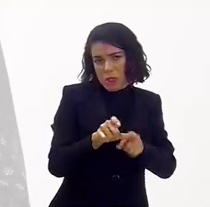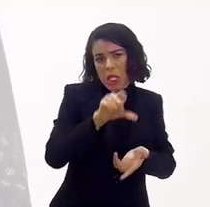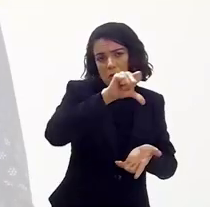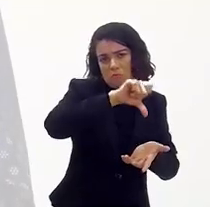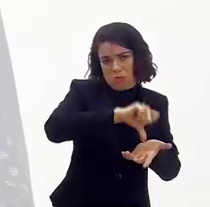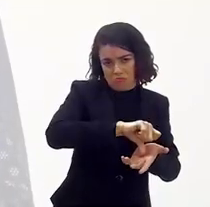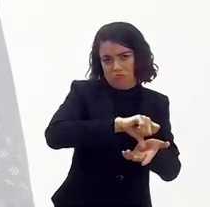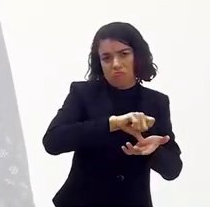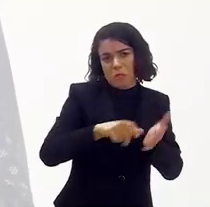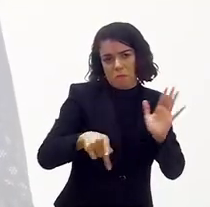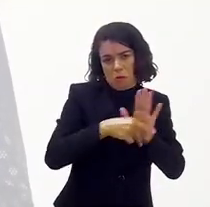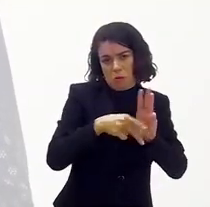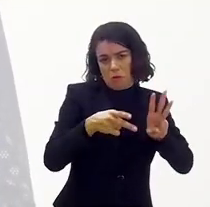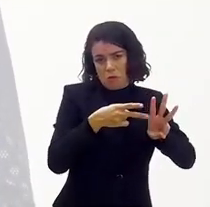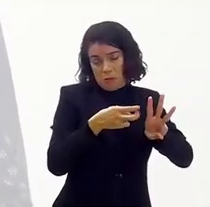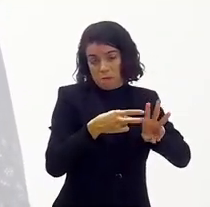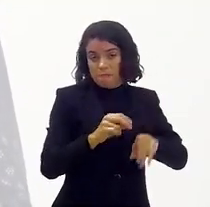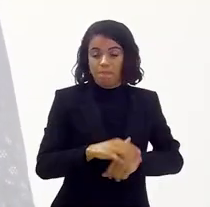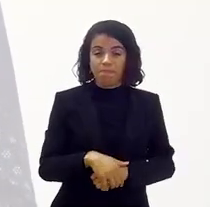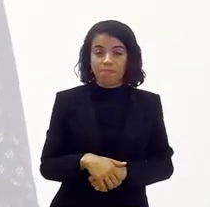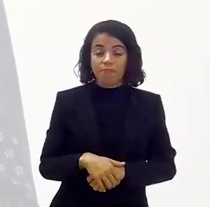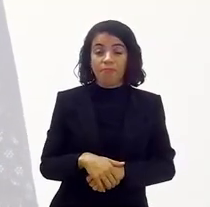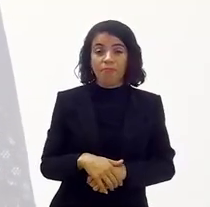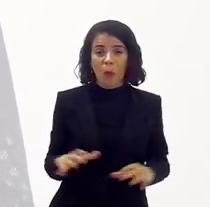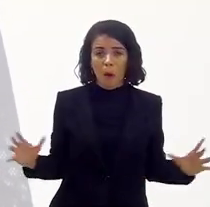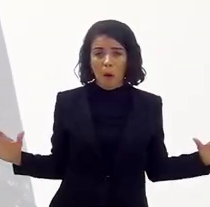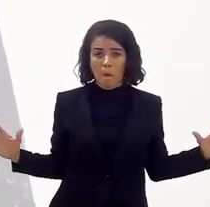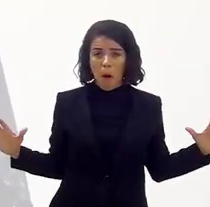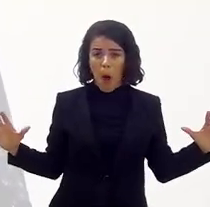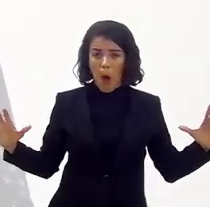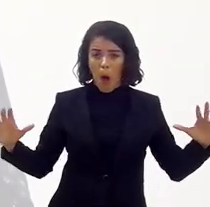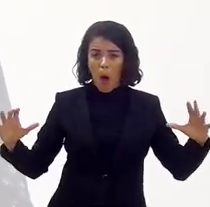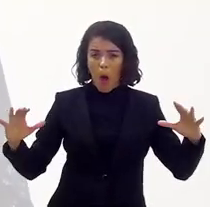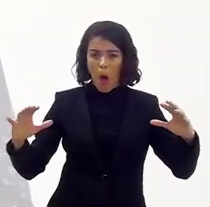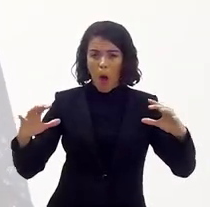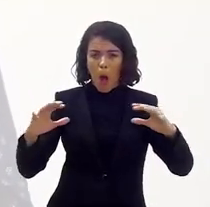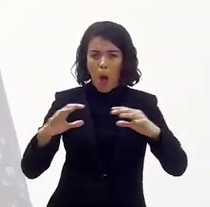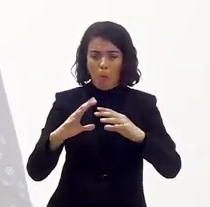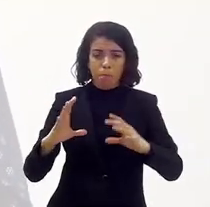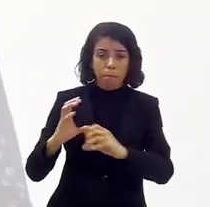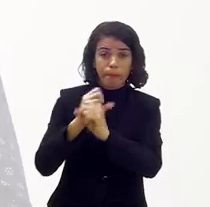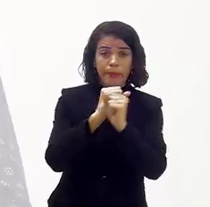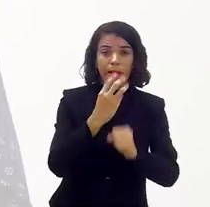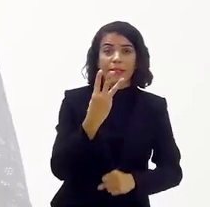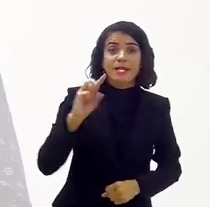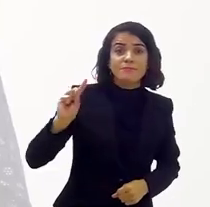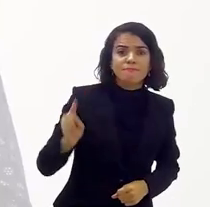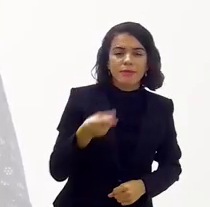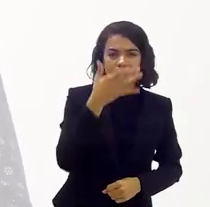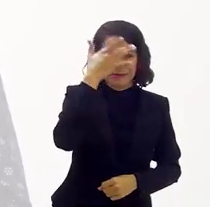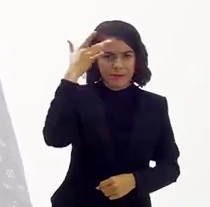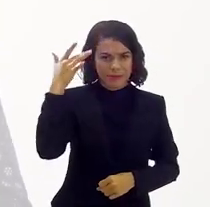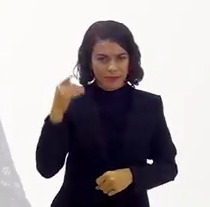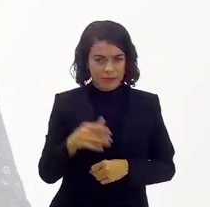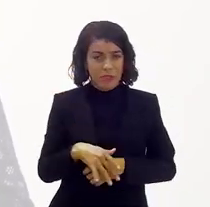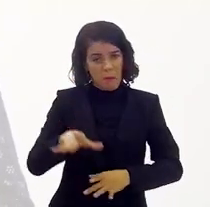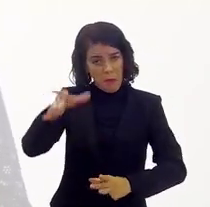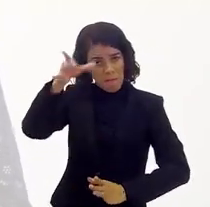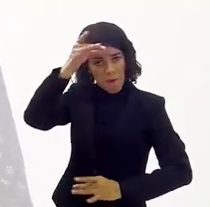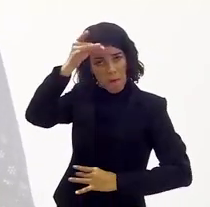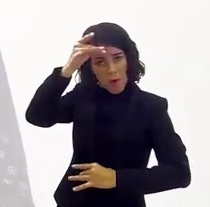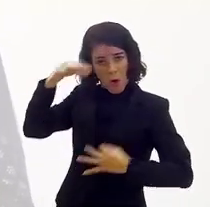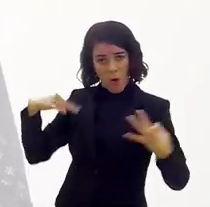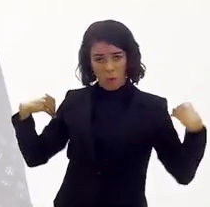tem a sede dos índios, pontos X e tal. E eles trouxeram todo mundo, deu aí umas 3 mil pessoas, 3 mil índios, e eram